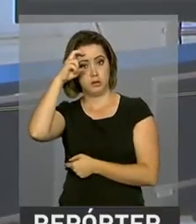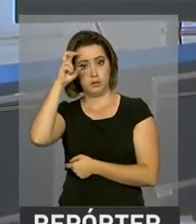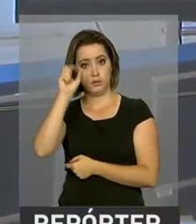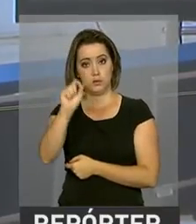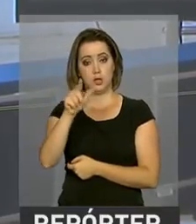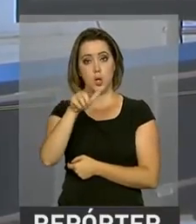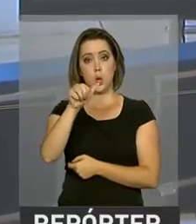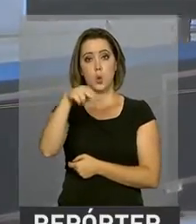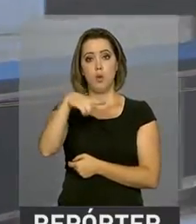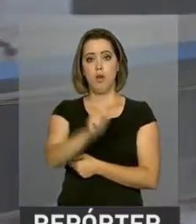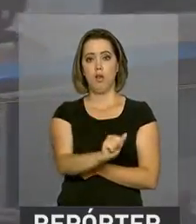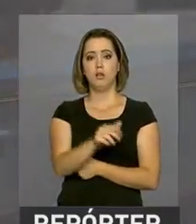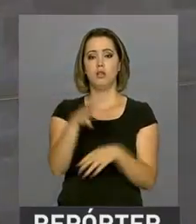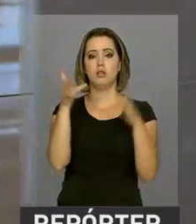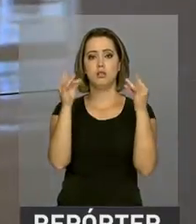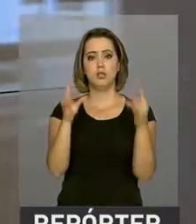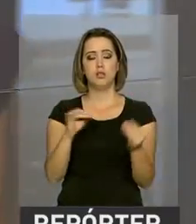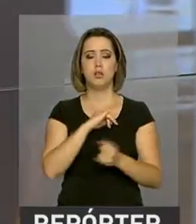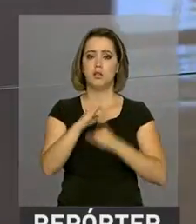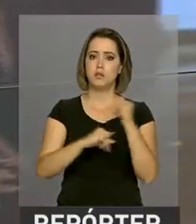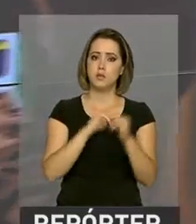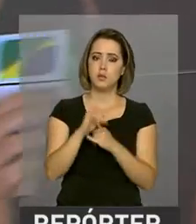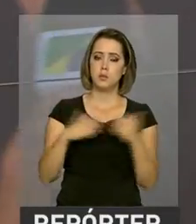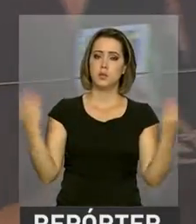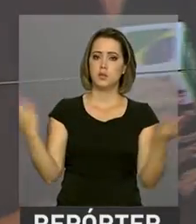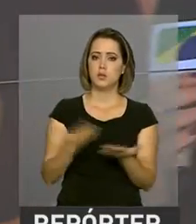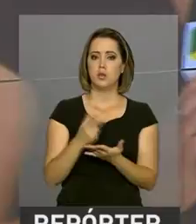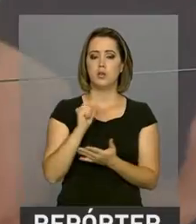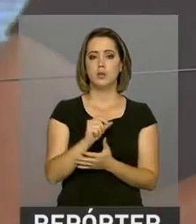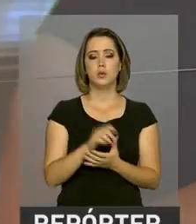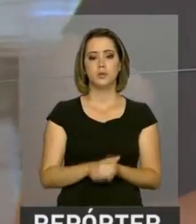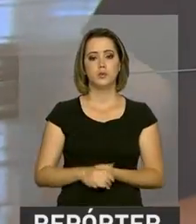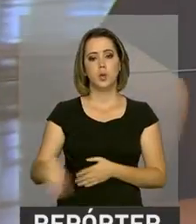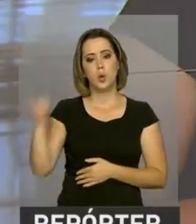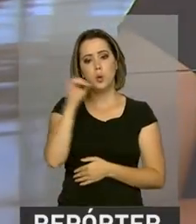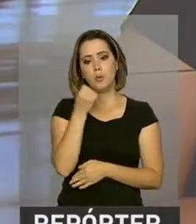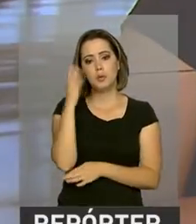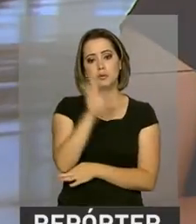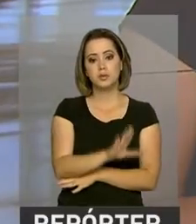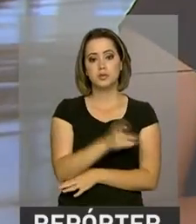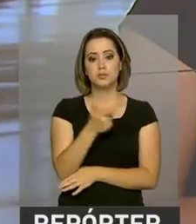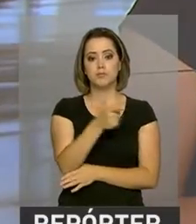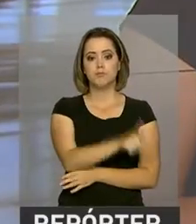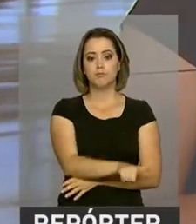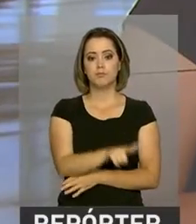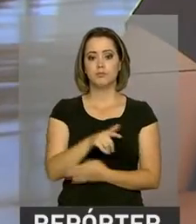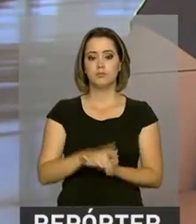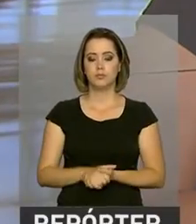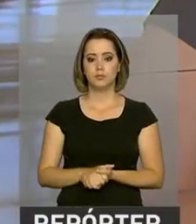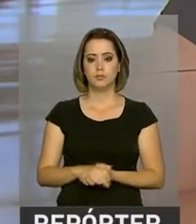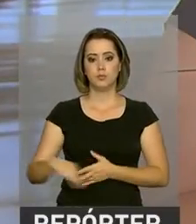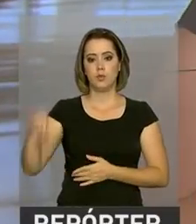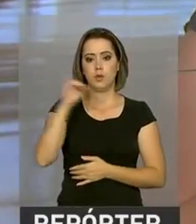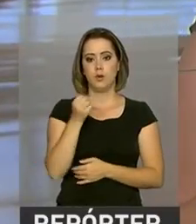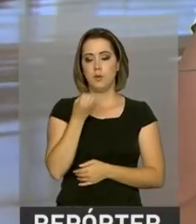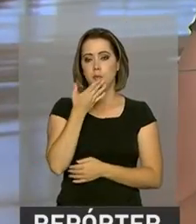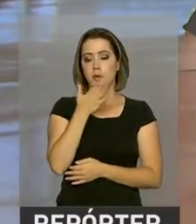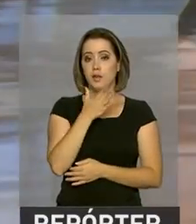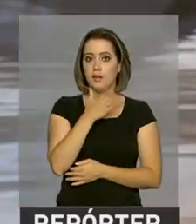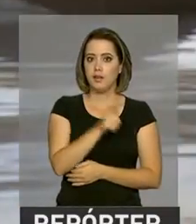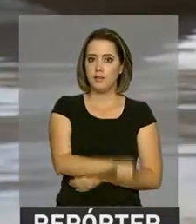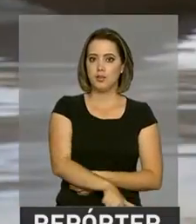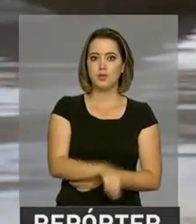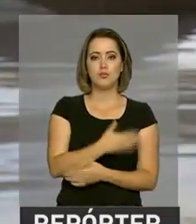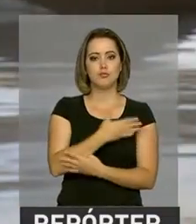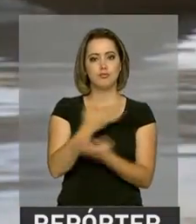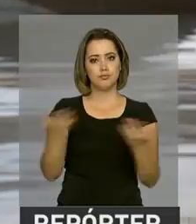E a repórter Luana Karen tem mais informações ao vivo para a gente. Olá, Luana. Boa tarde mais uma vez. Olá, Roberto. Boa tarde novamente.